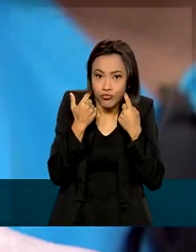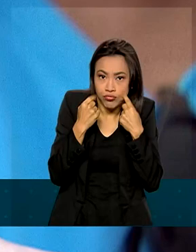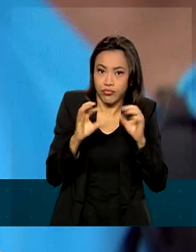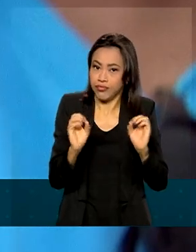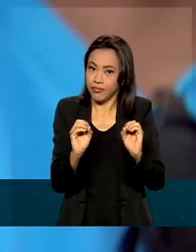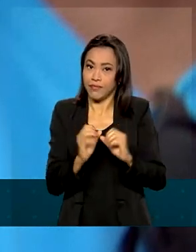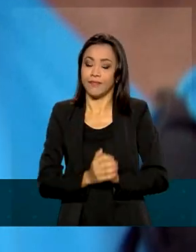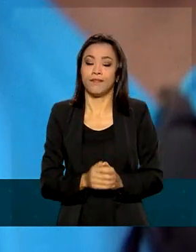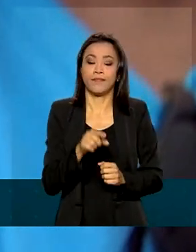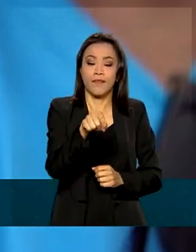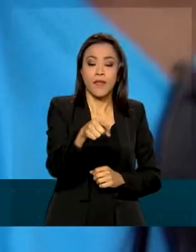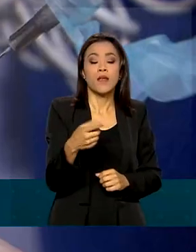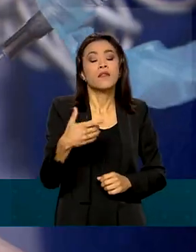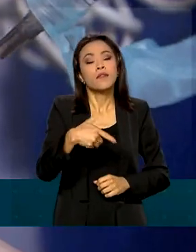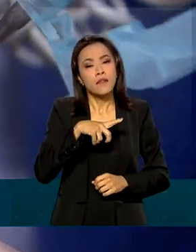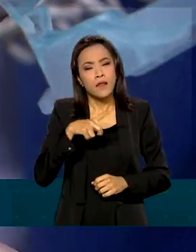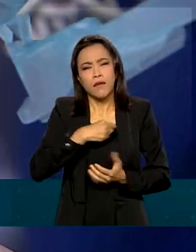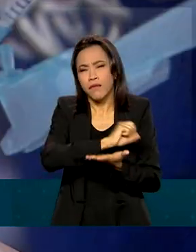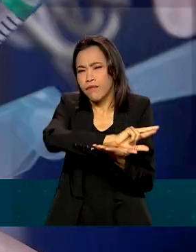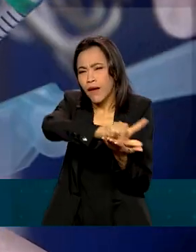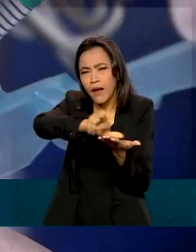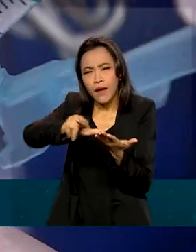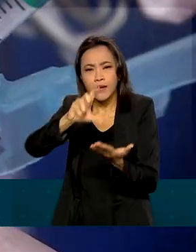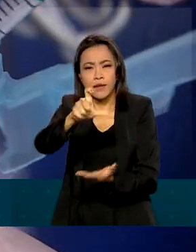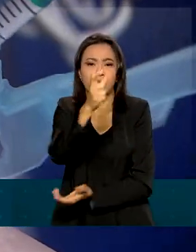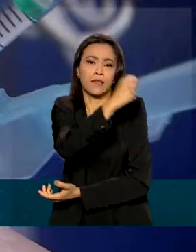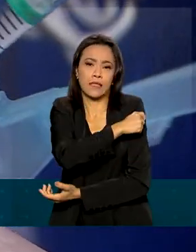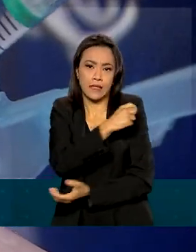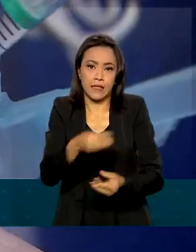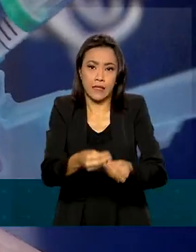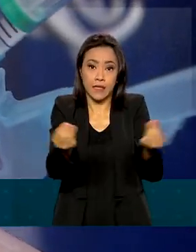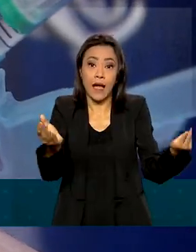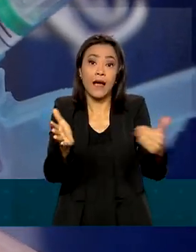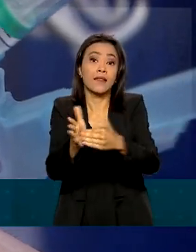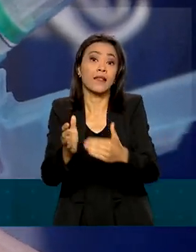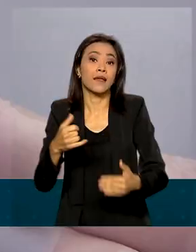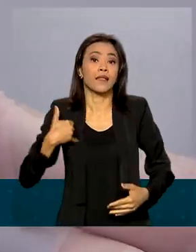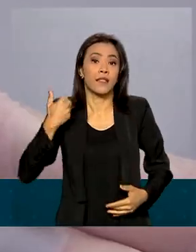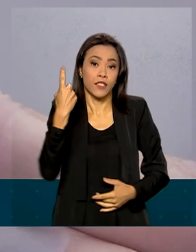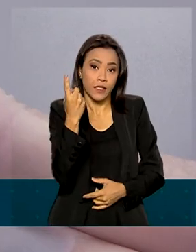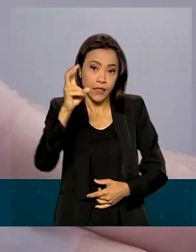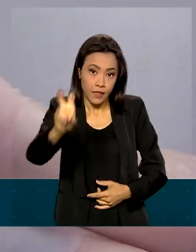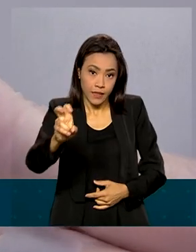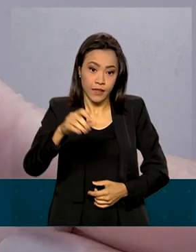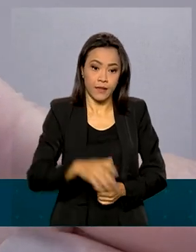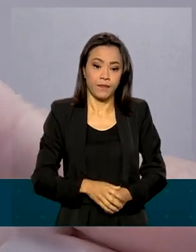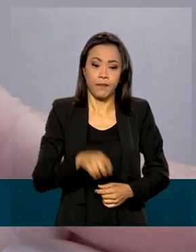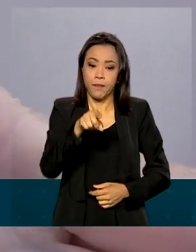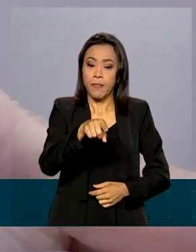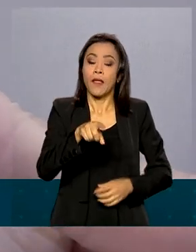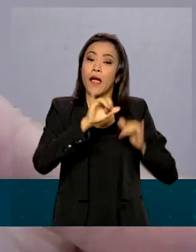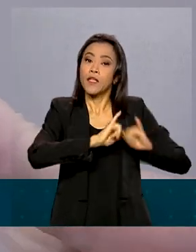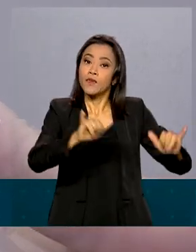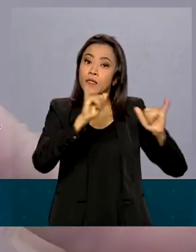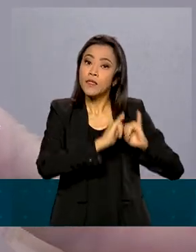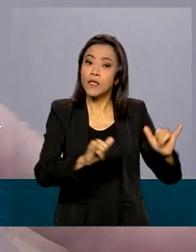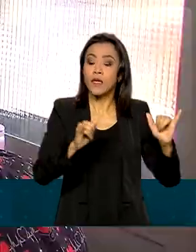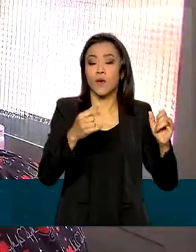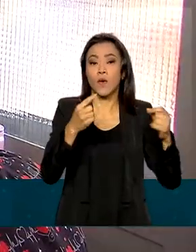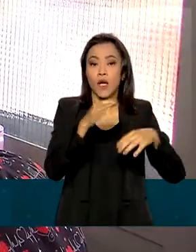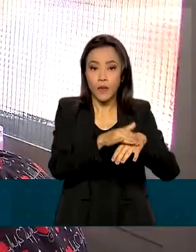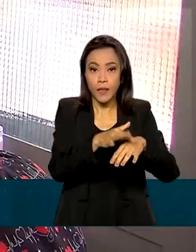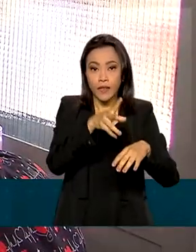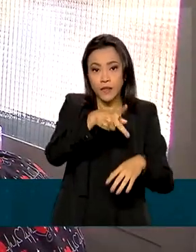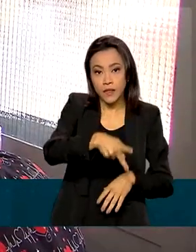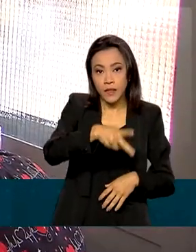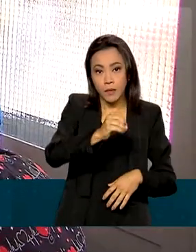vacinas estão disponíveis para crianças e adolescentes até 15 anos. Para a campanha contra a poliomielite, o grupo